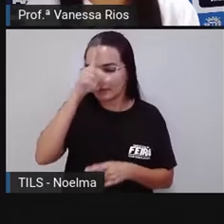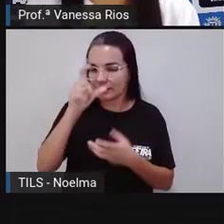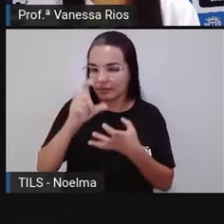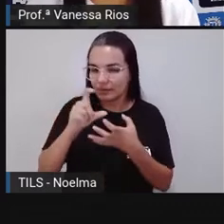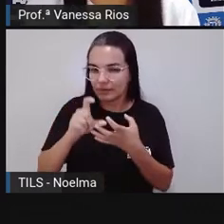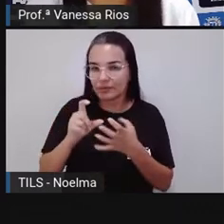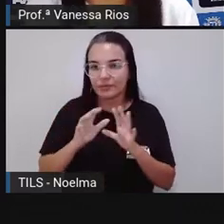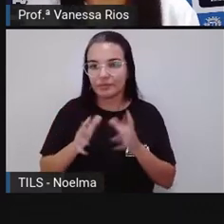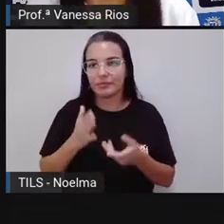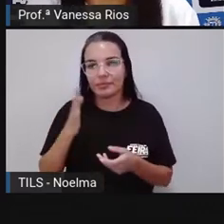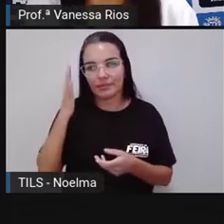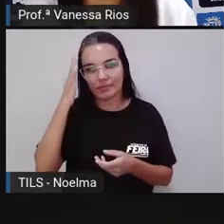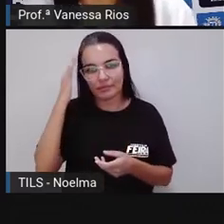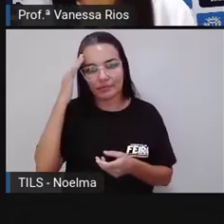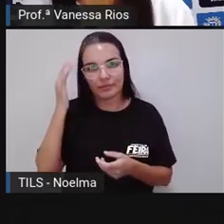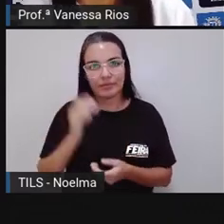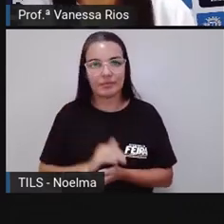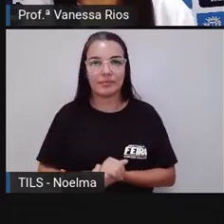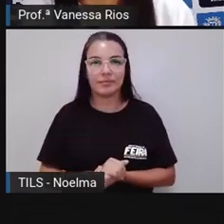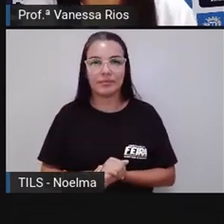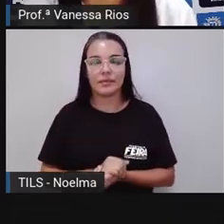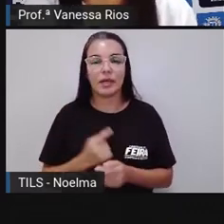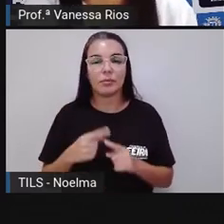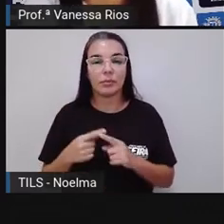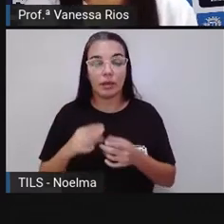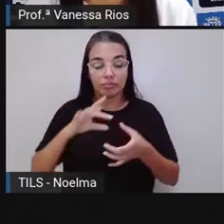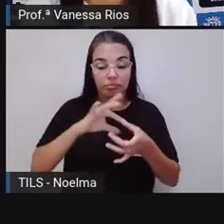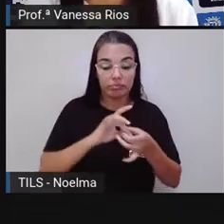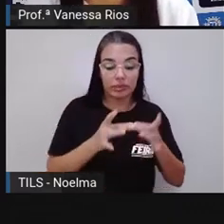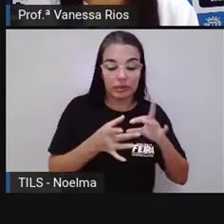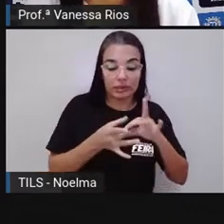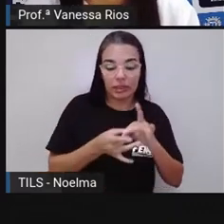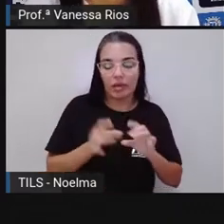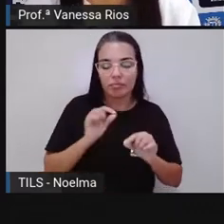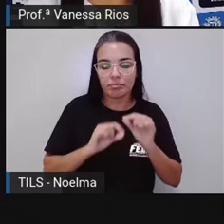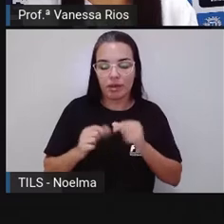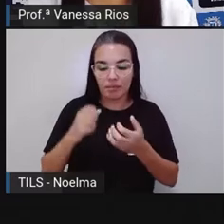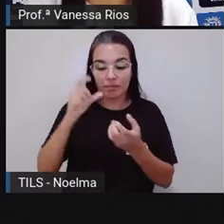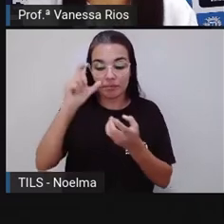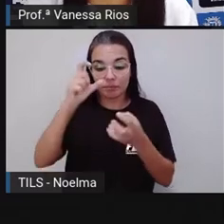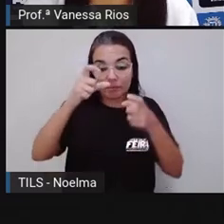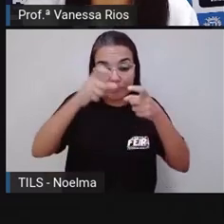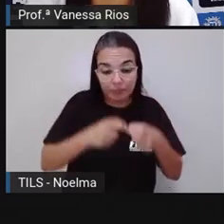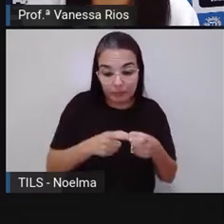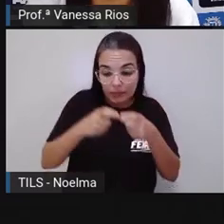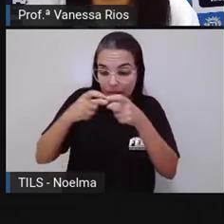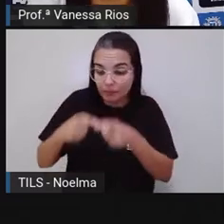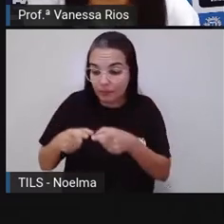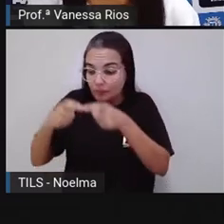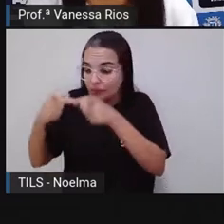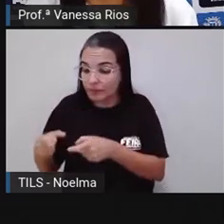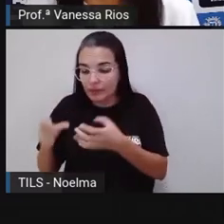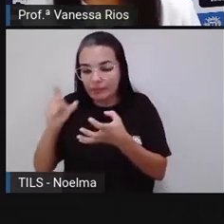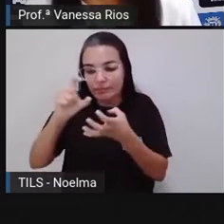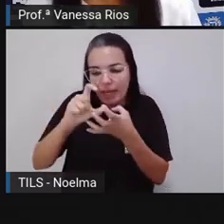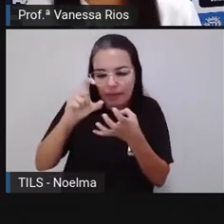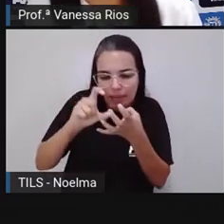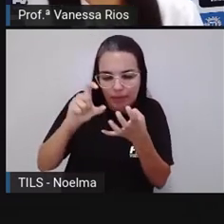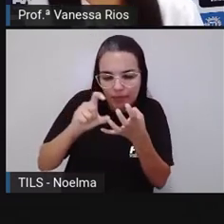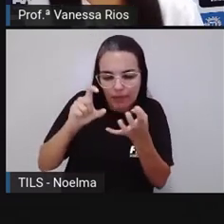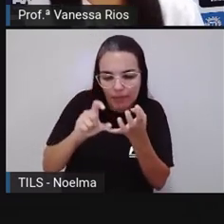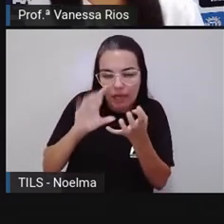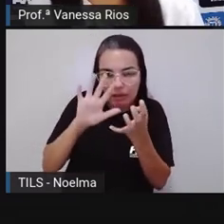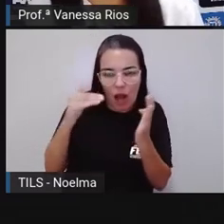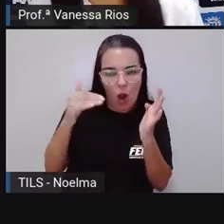que essa classificação vai estar relacionada à posição, à localização da sílaba